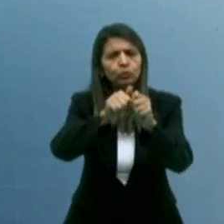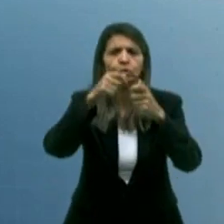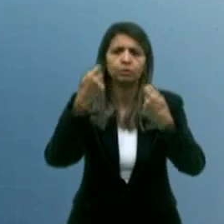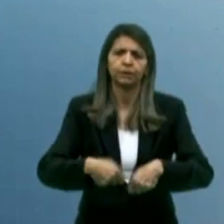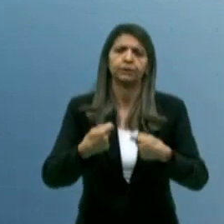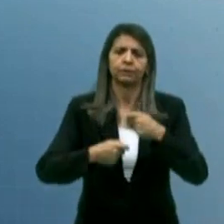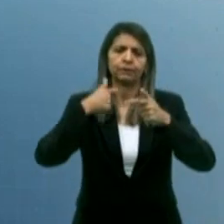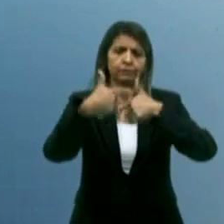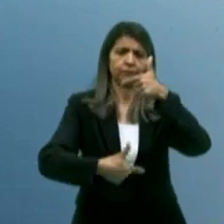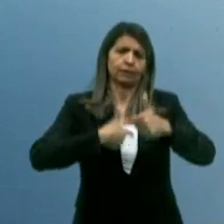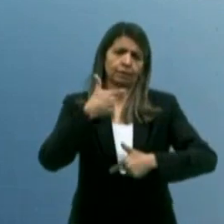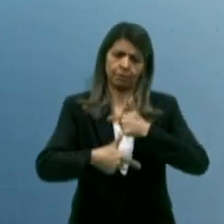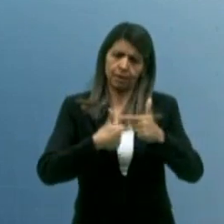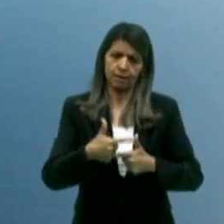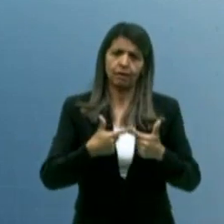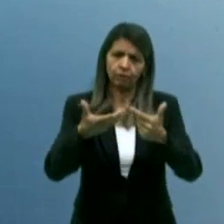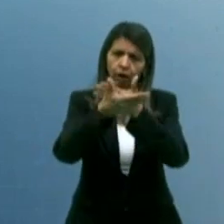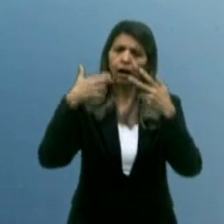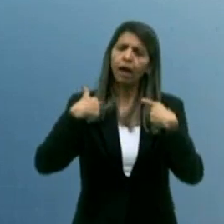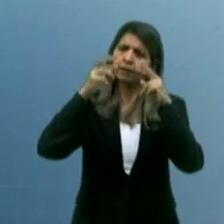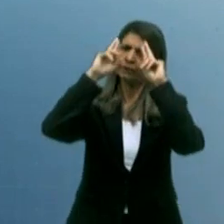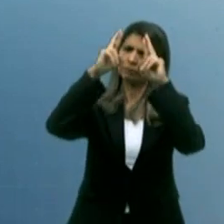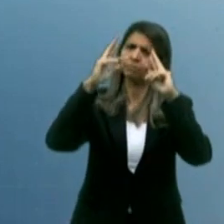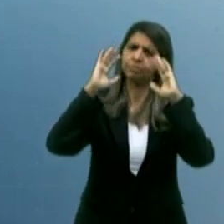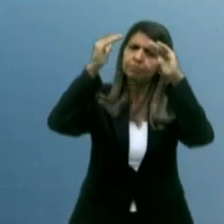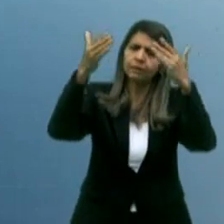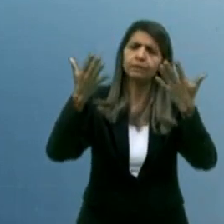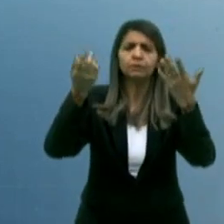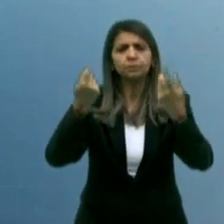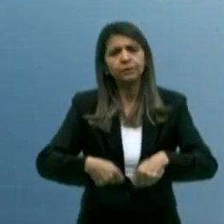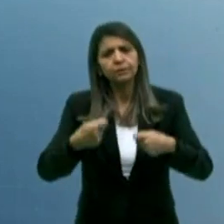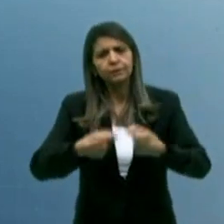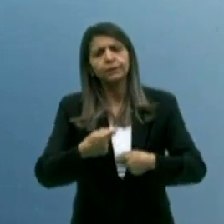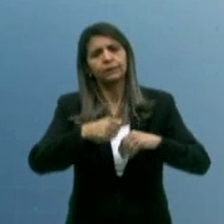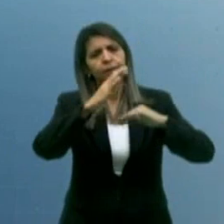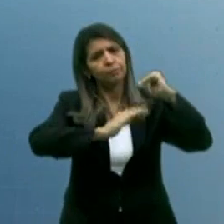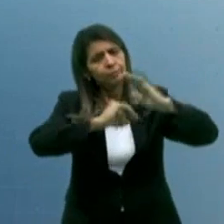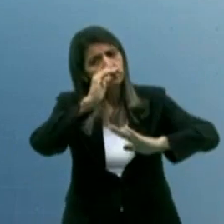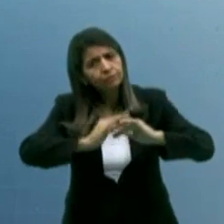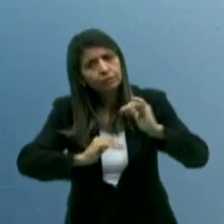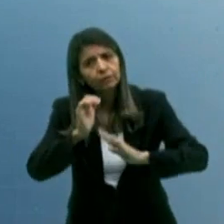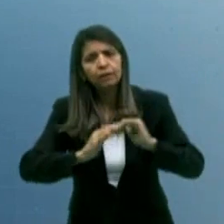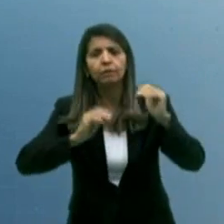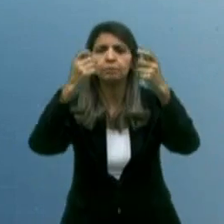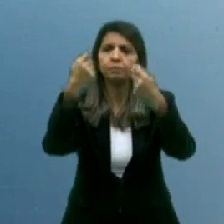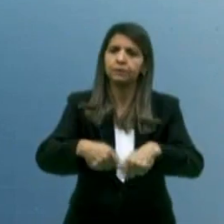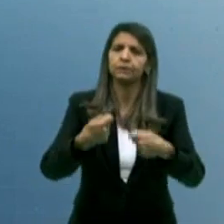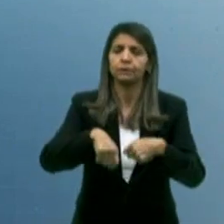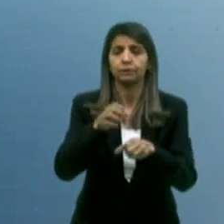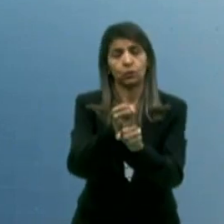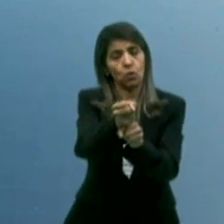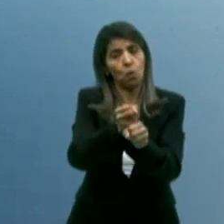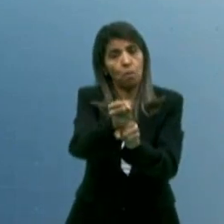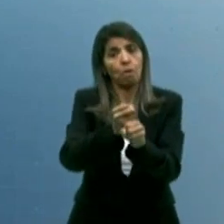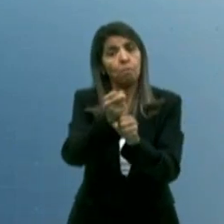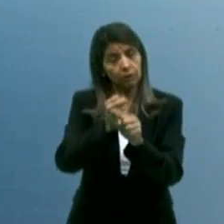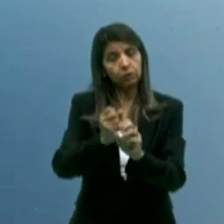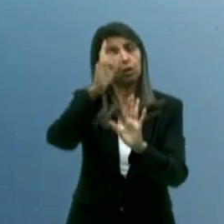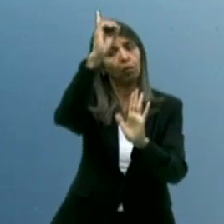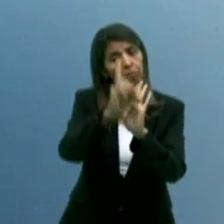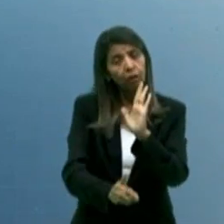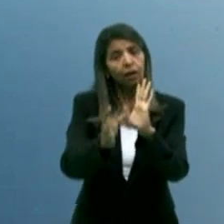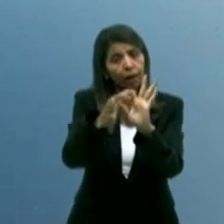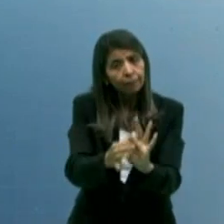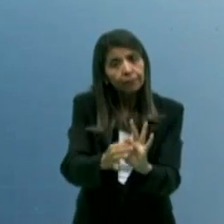ser prestados para a população. Em respeito à população, em respeito aos profissionais, especialmente com o compromisso com a democracia, que é